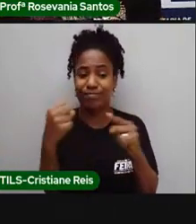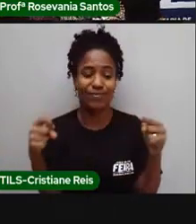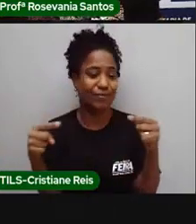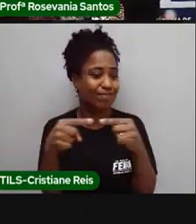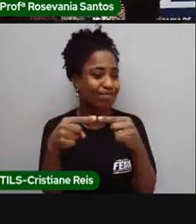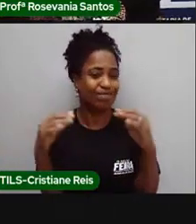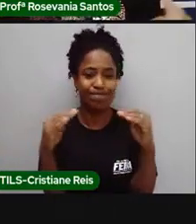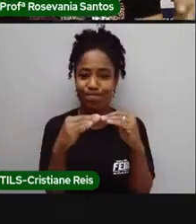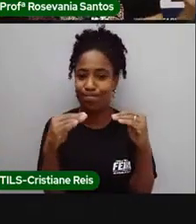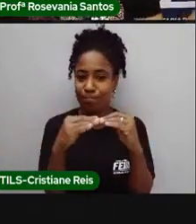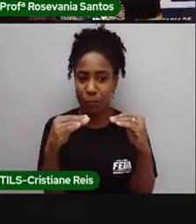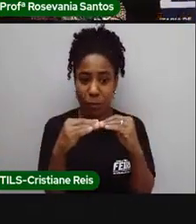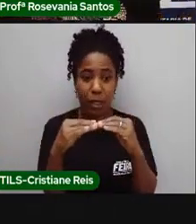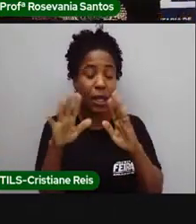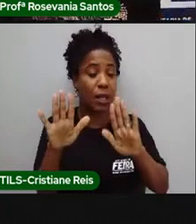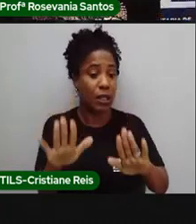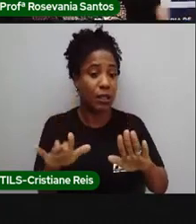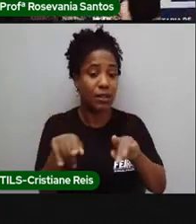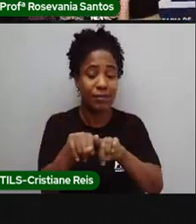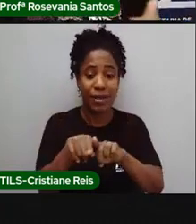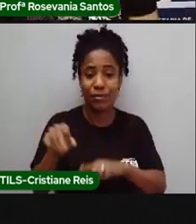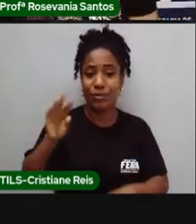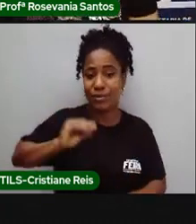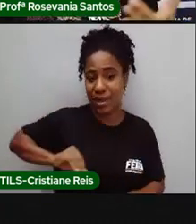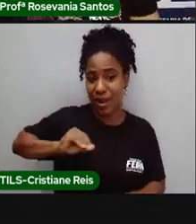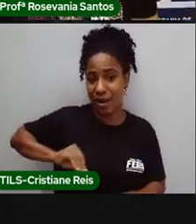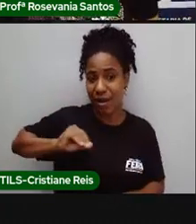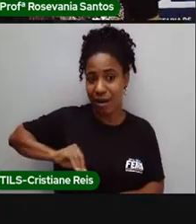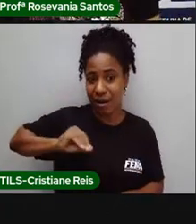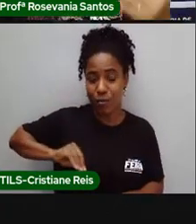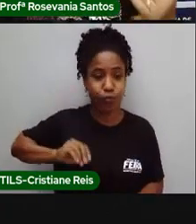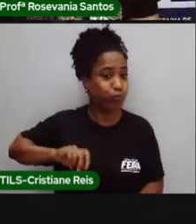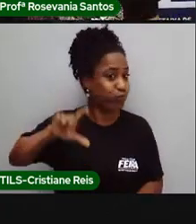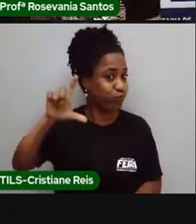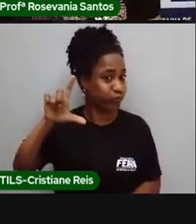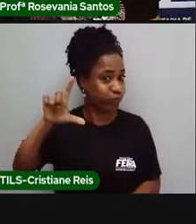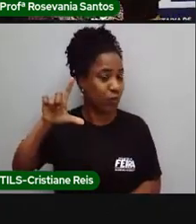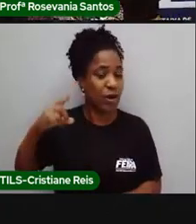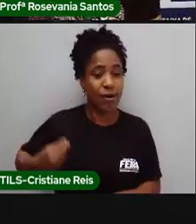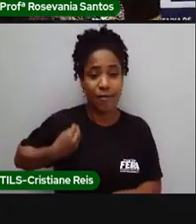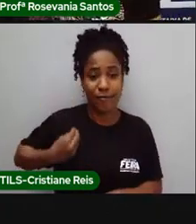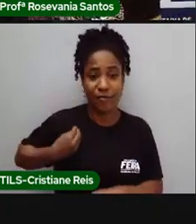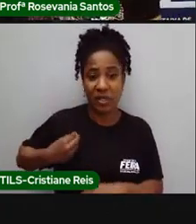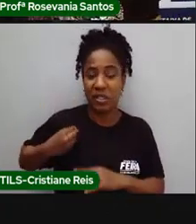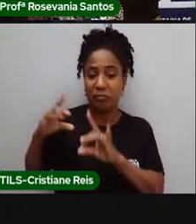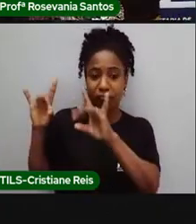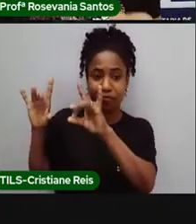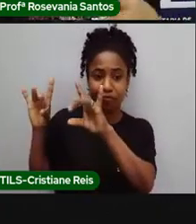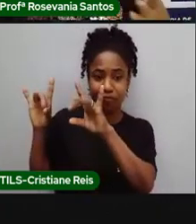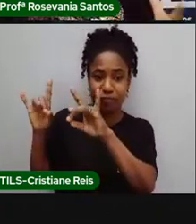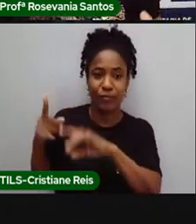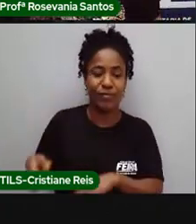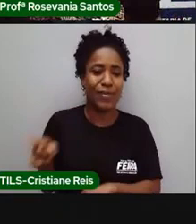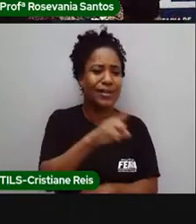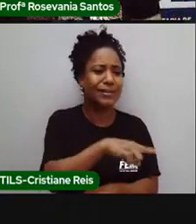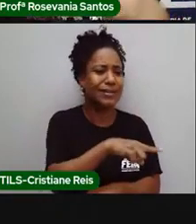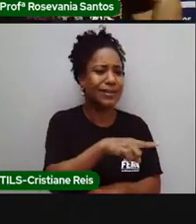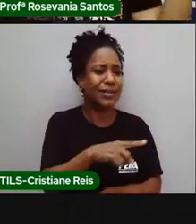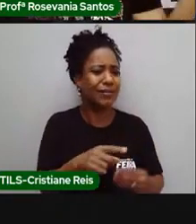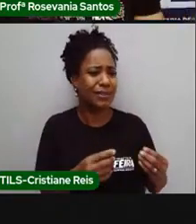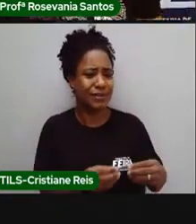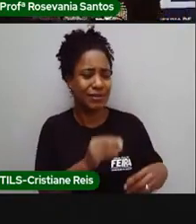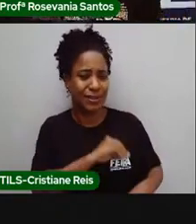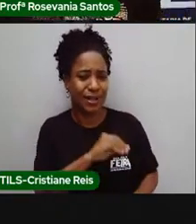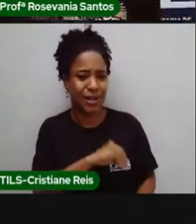você ganha, melhor é o seu padrão de vida. Quanto menos você ganha, óbvio, menor vai ser o seu padrão de vida. O que significa isso?